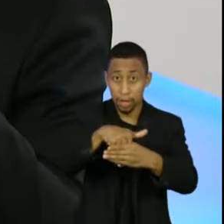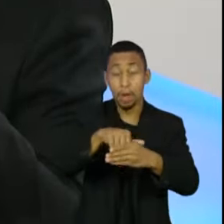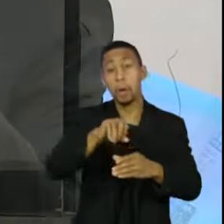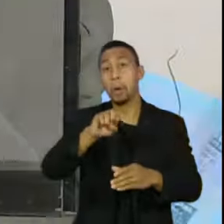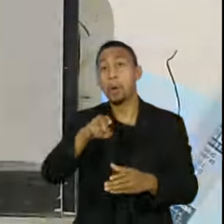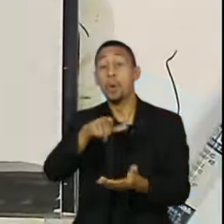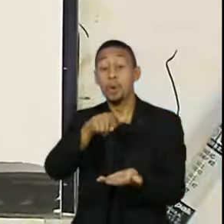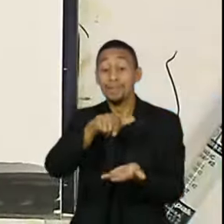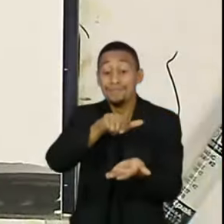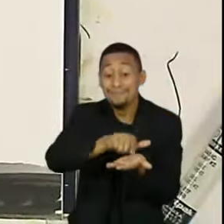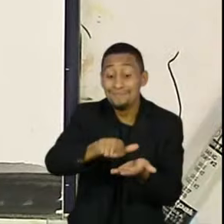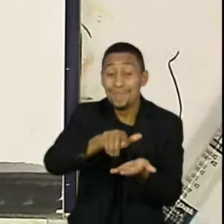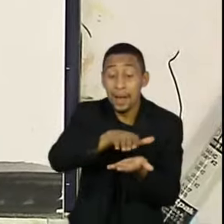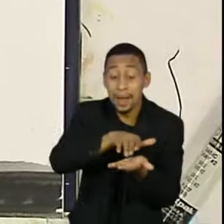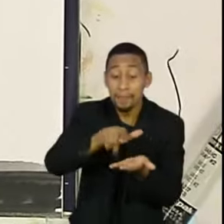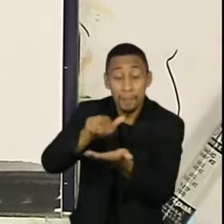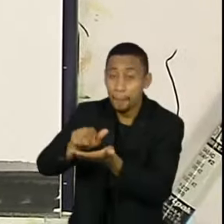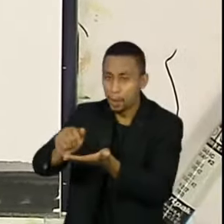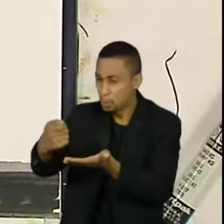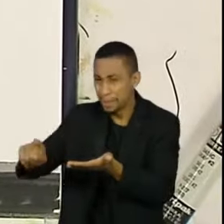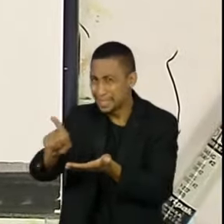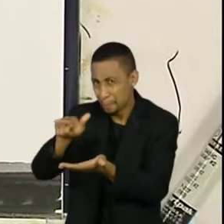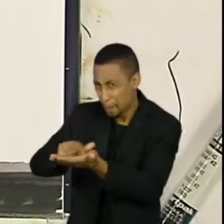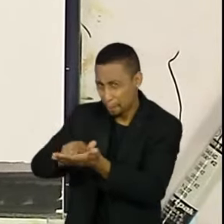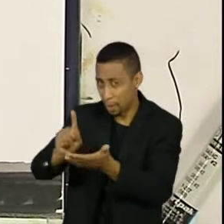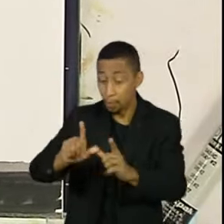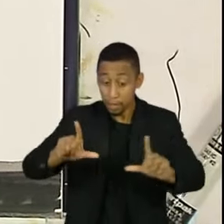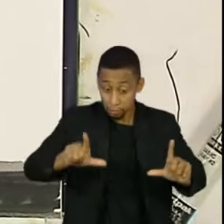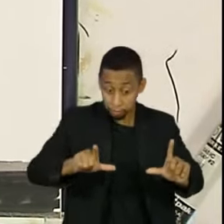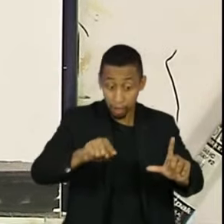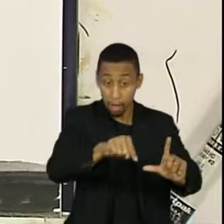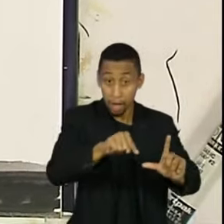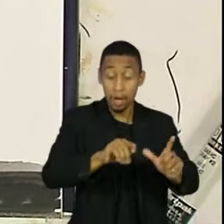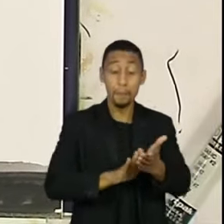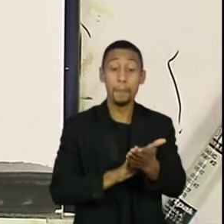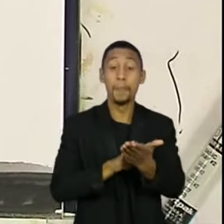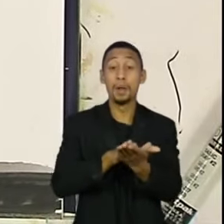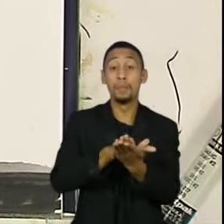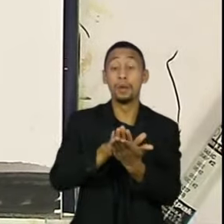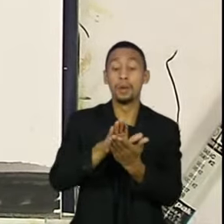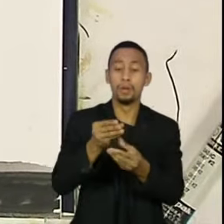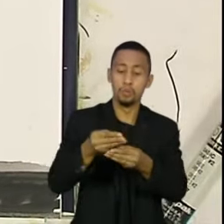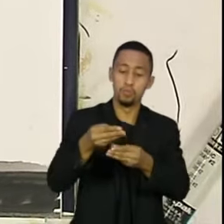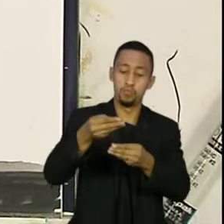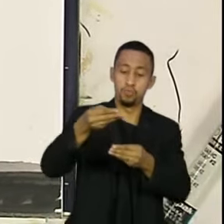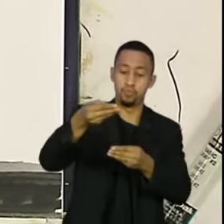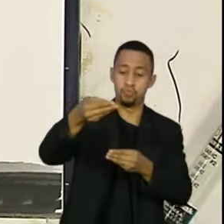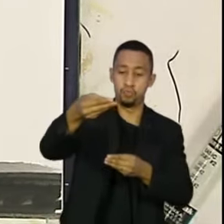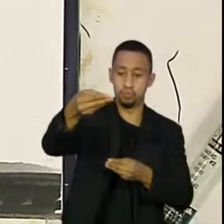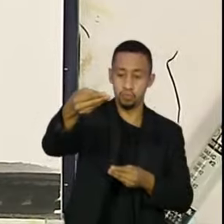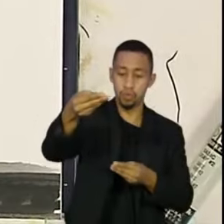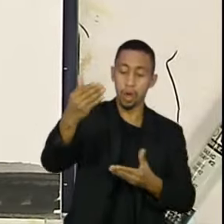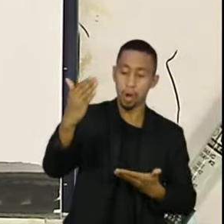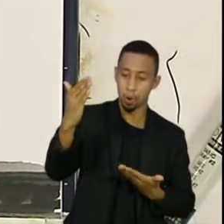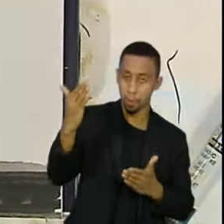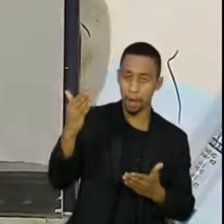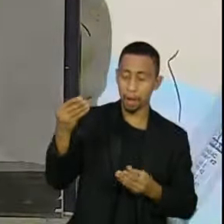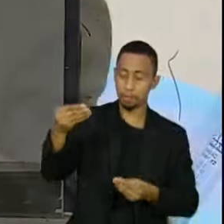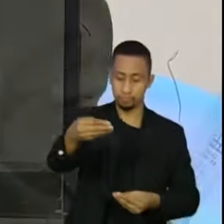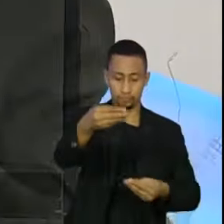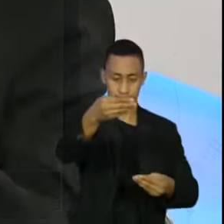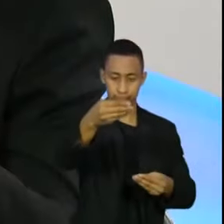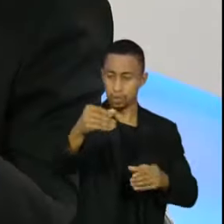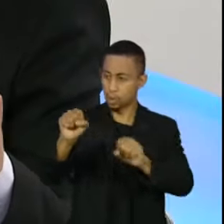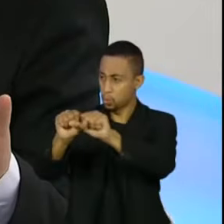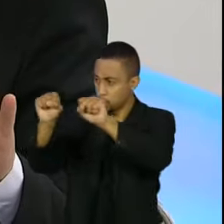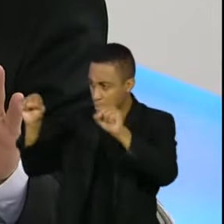especificamente, mas a quantidade de votos daquela urna que se possa conferir o impresso com a realidade digital. Isso já existe. Isso, se